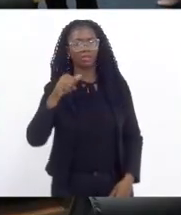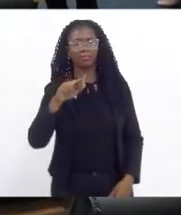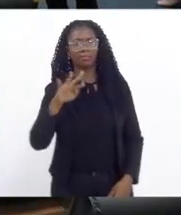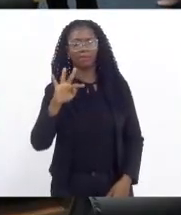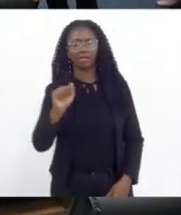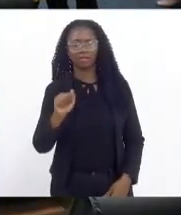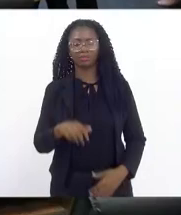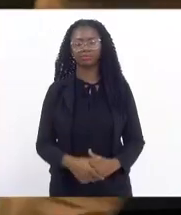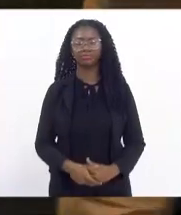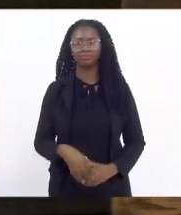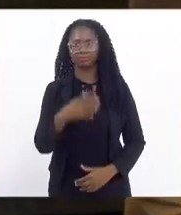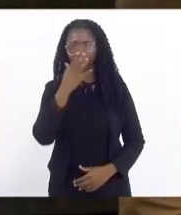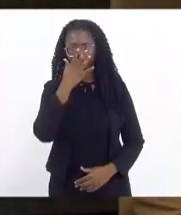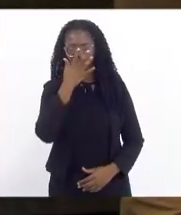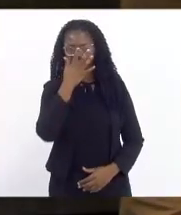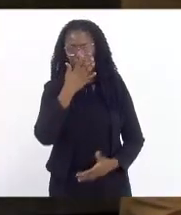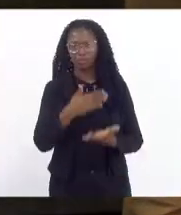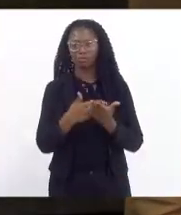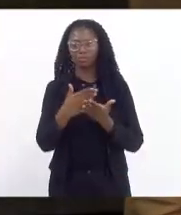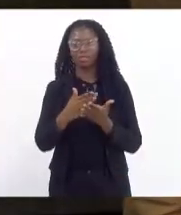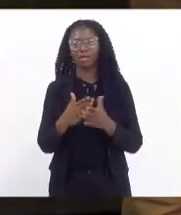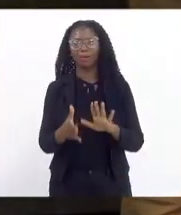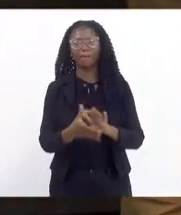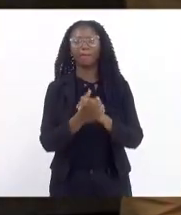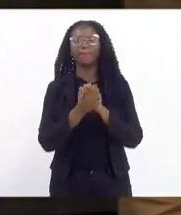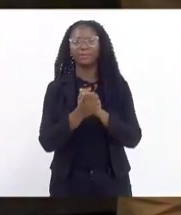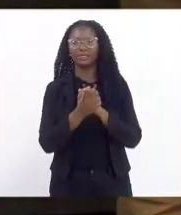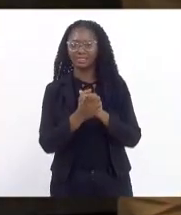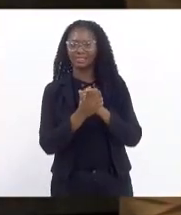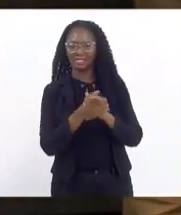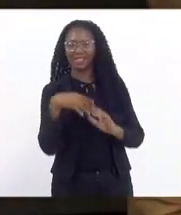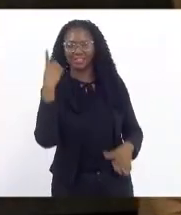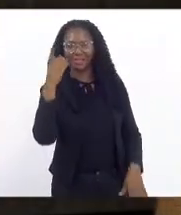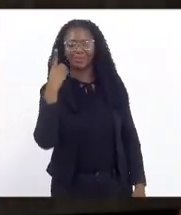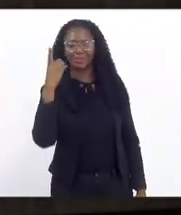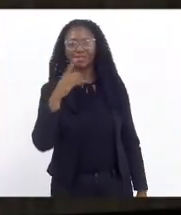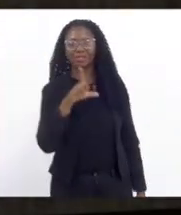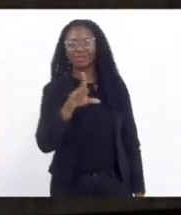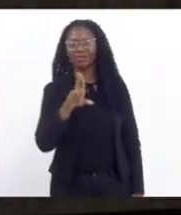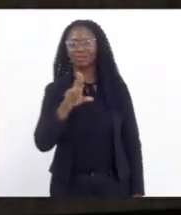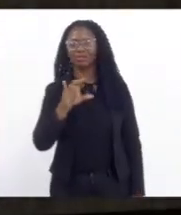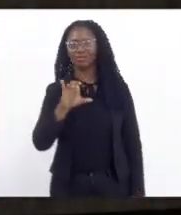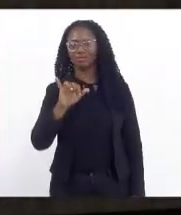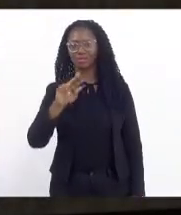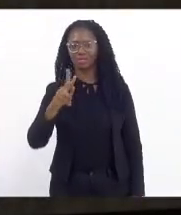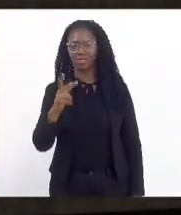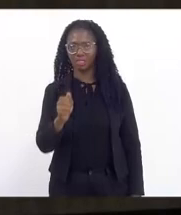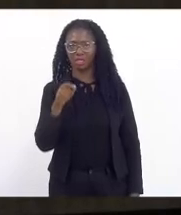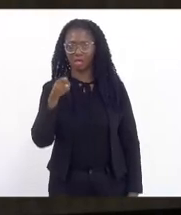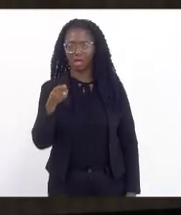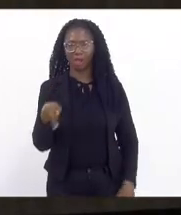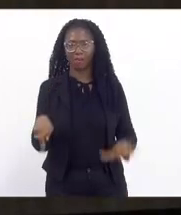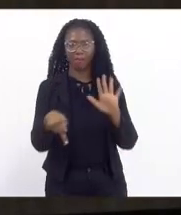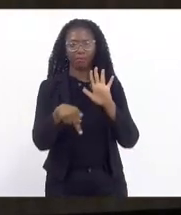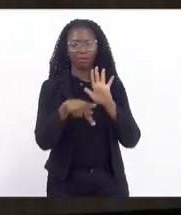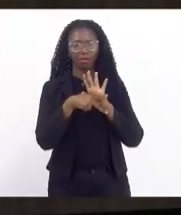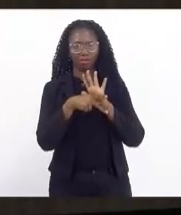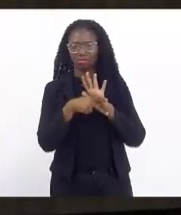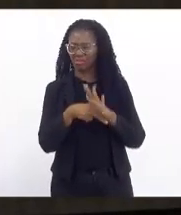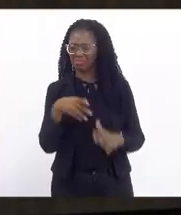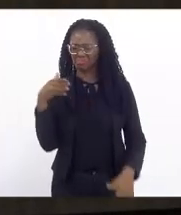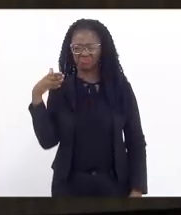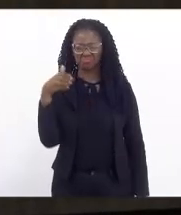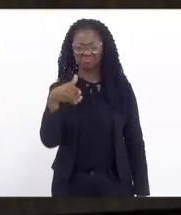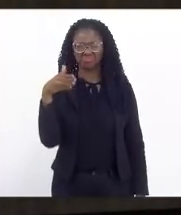Inicialmente, eu quero cumprimentar a deputada Lucinha, integrante, assídua, sempre à